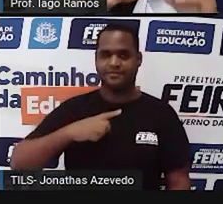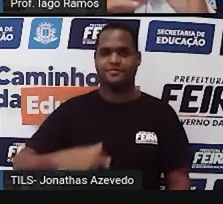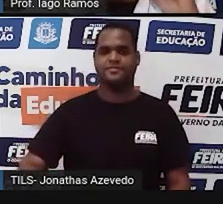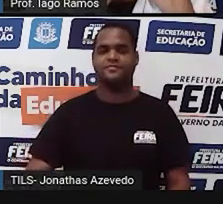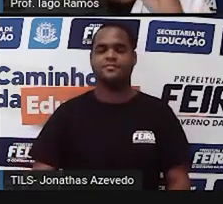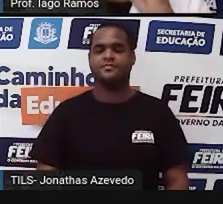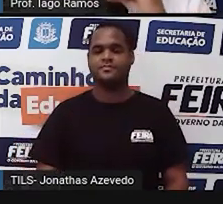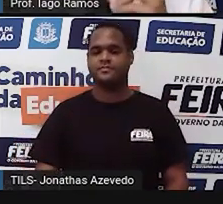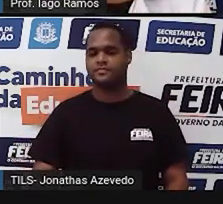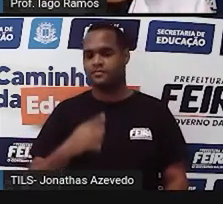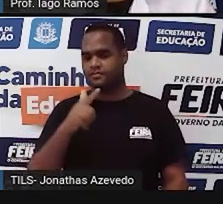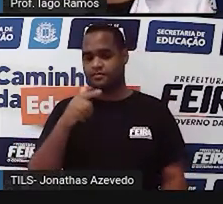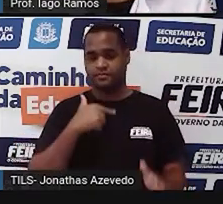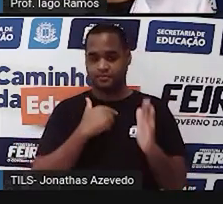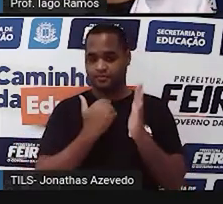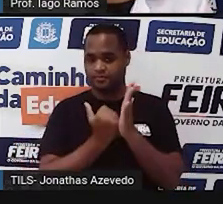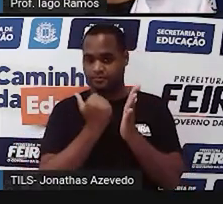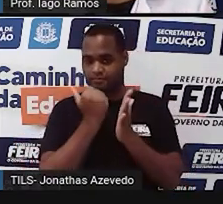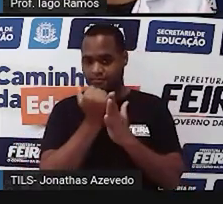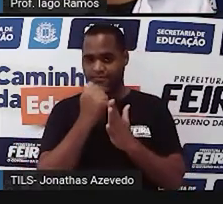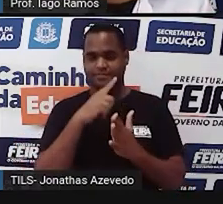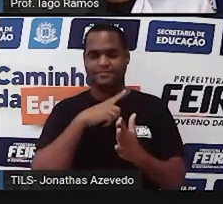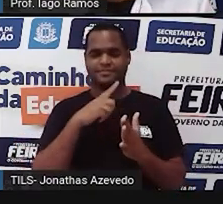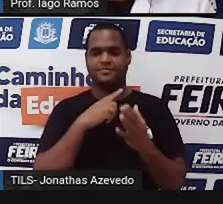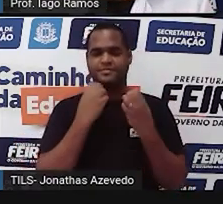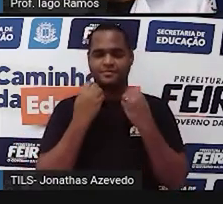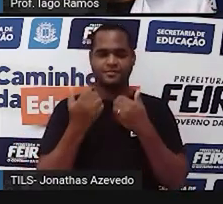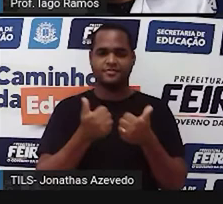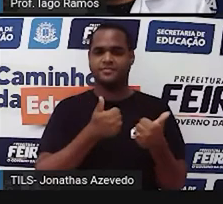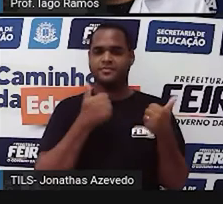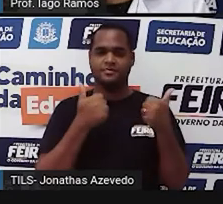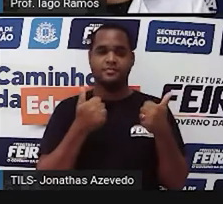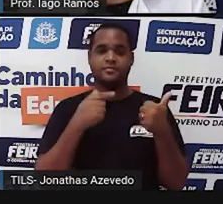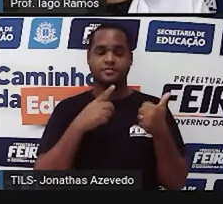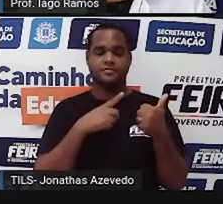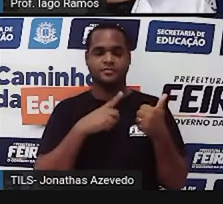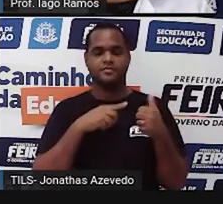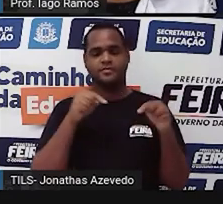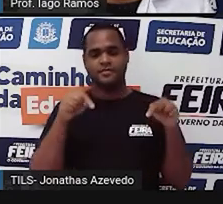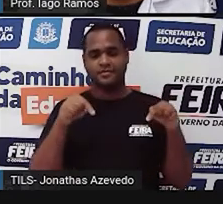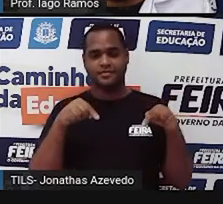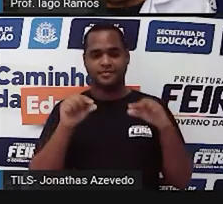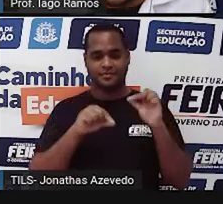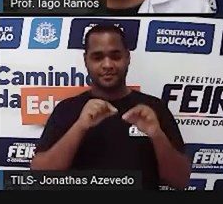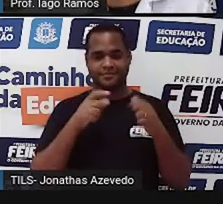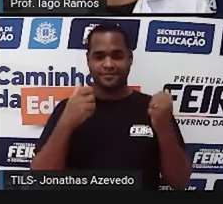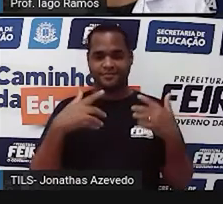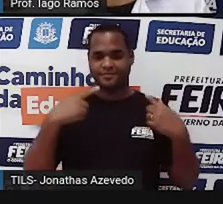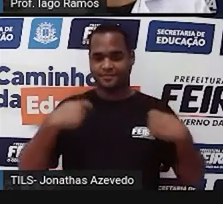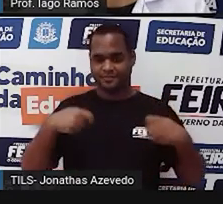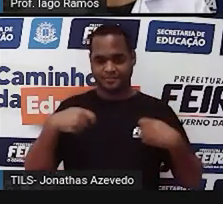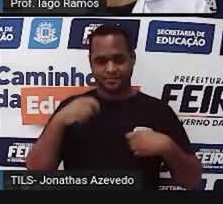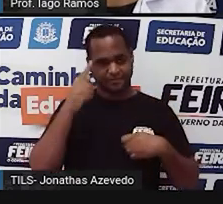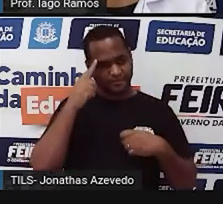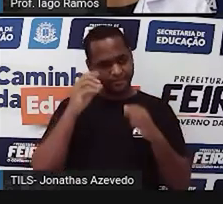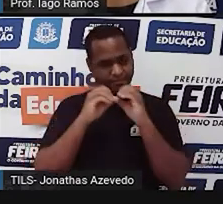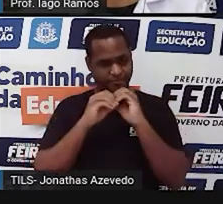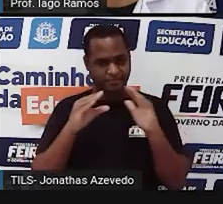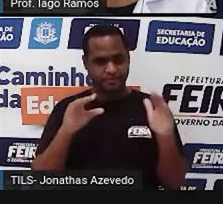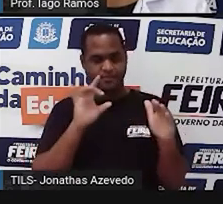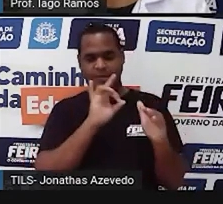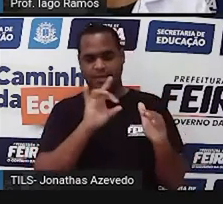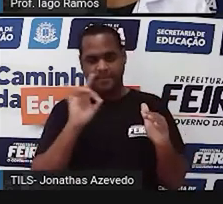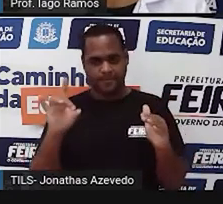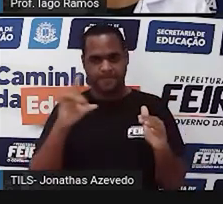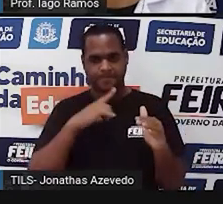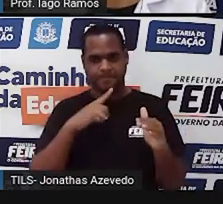A gente foi aumentando um pouquinho o nível. Nessa daqui, a gente precisa descobrir qual é a massa de cada